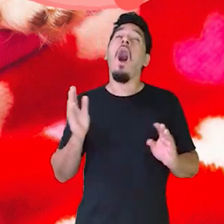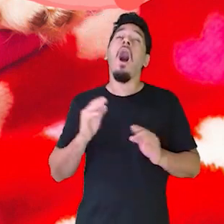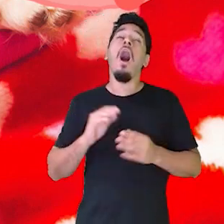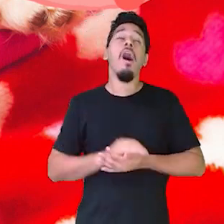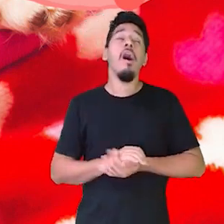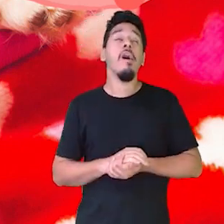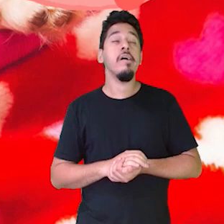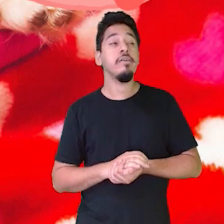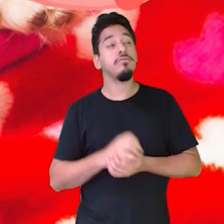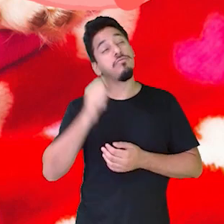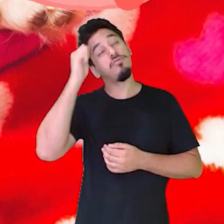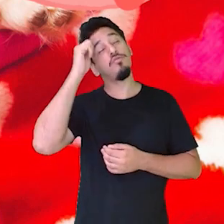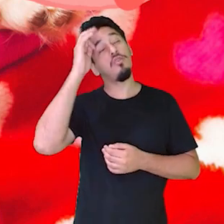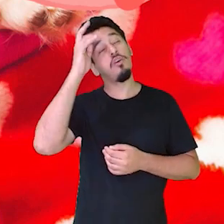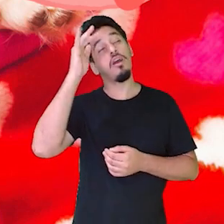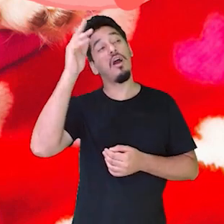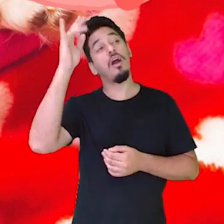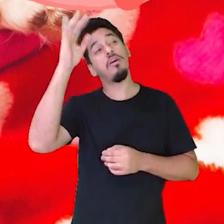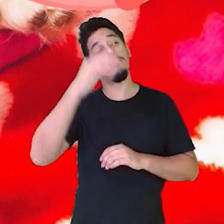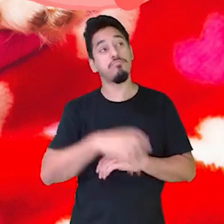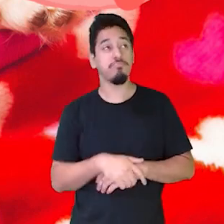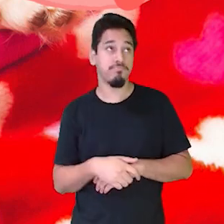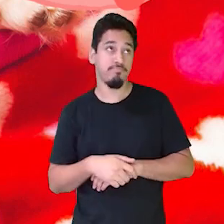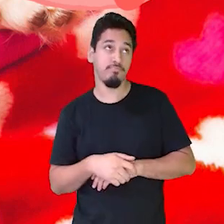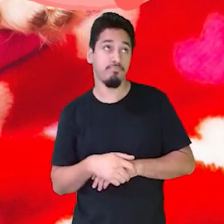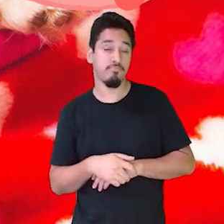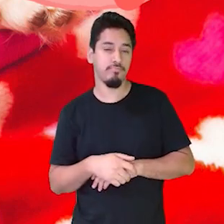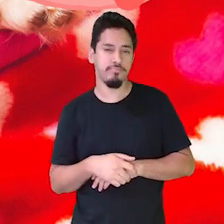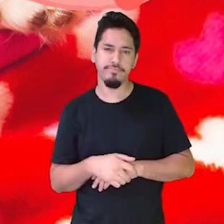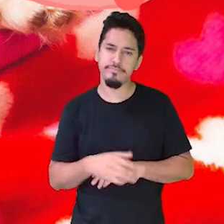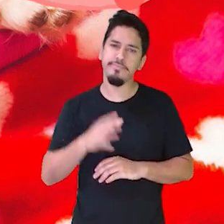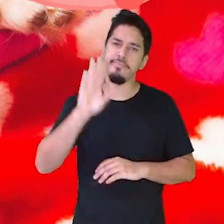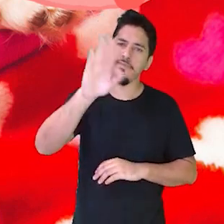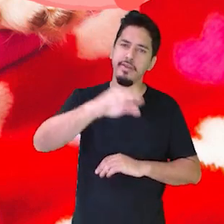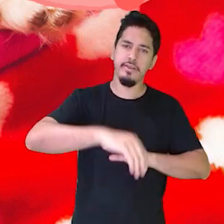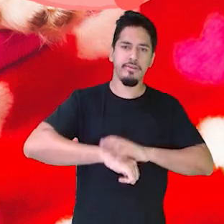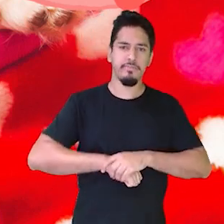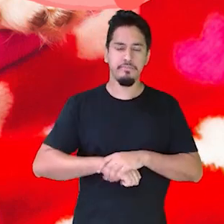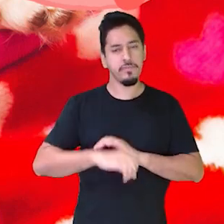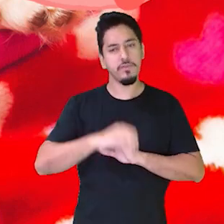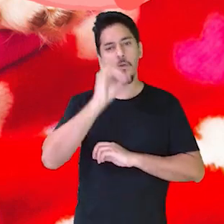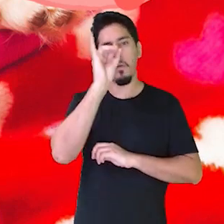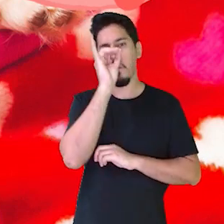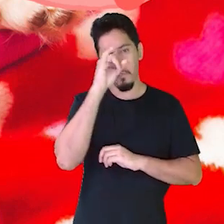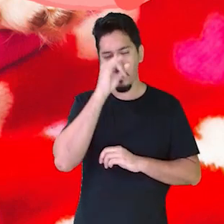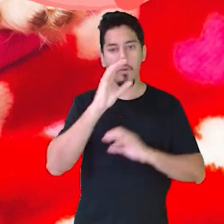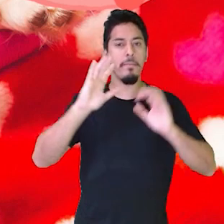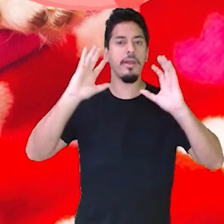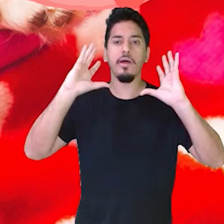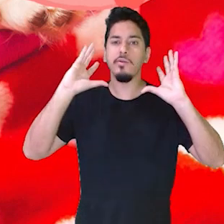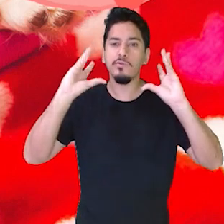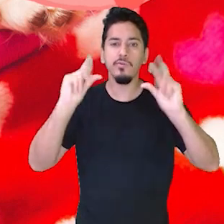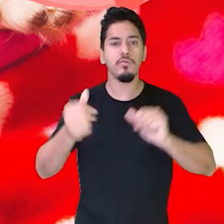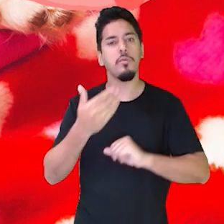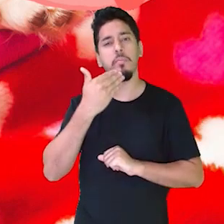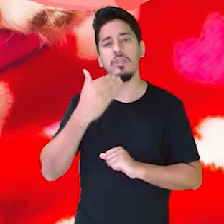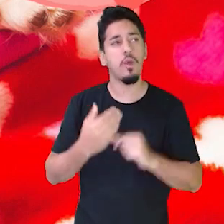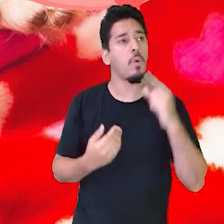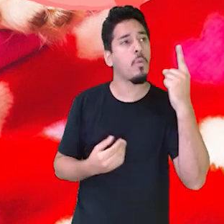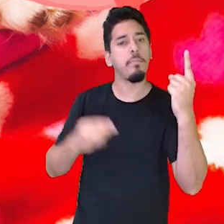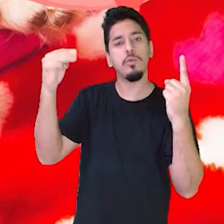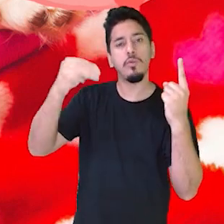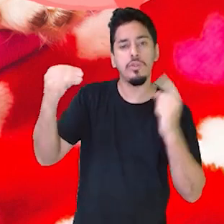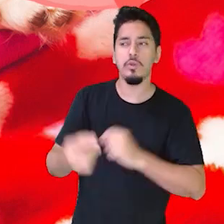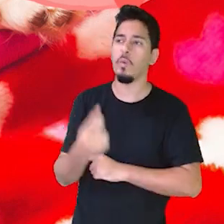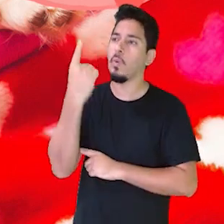que eu estou sonhando. Gente, o porquinho, para tudo, pedia só um